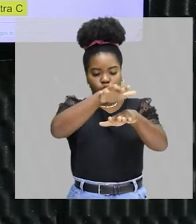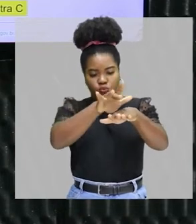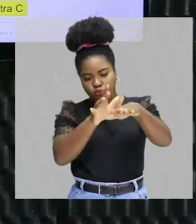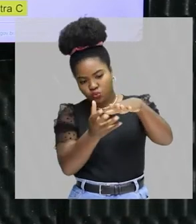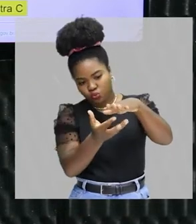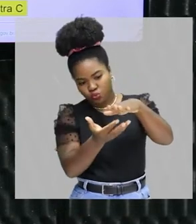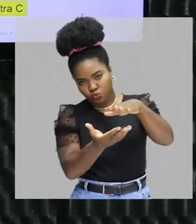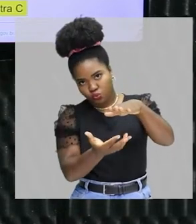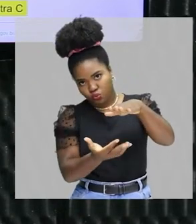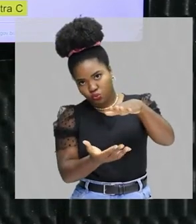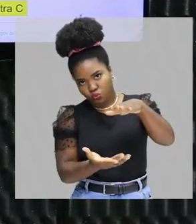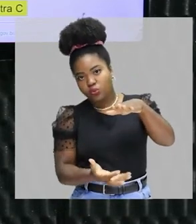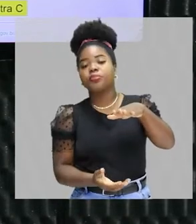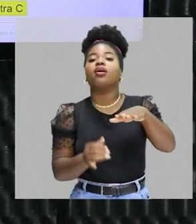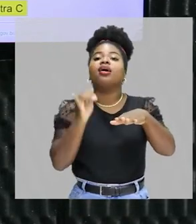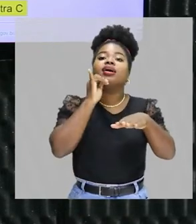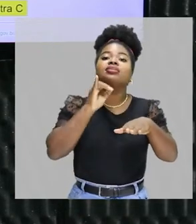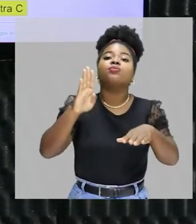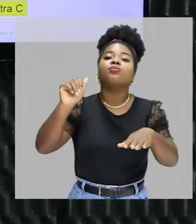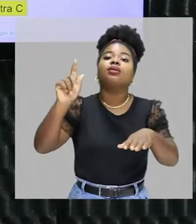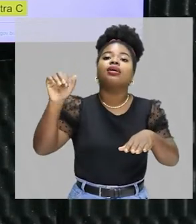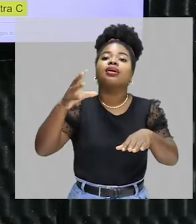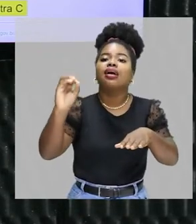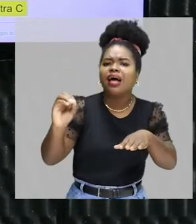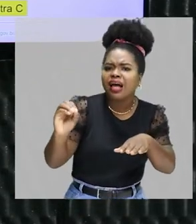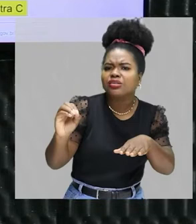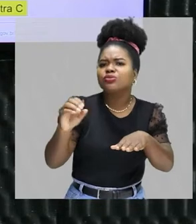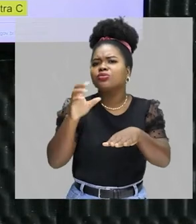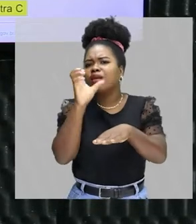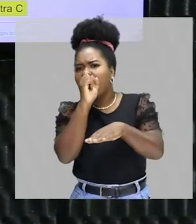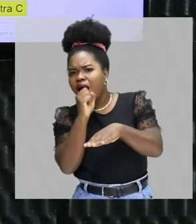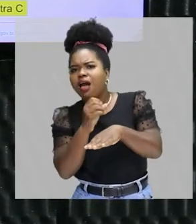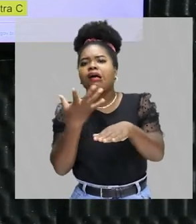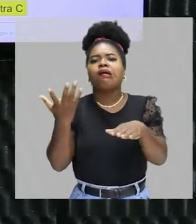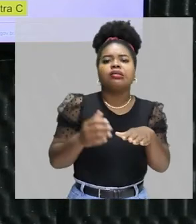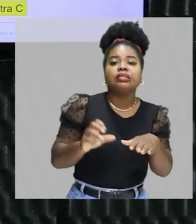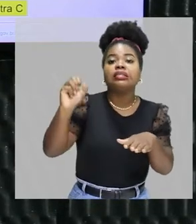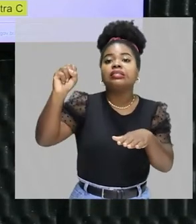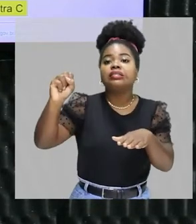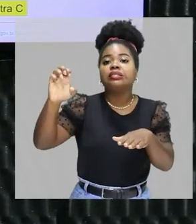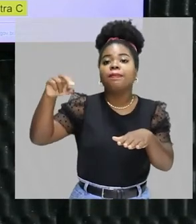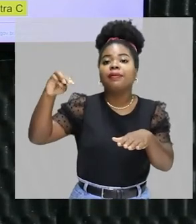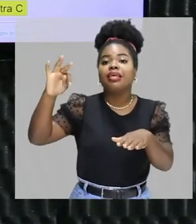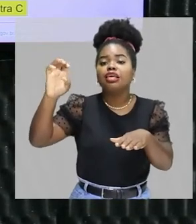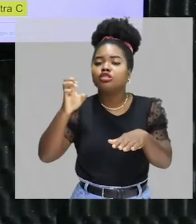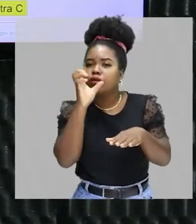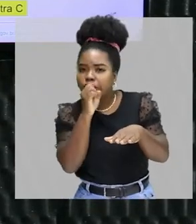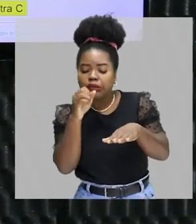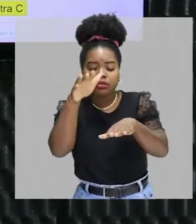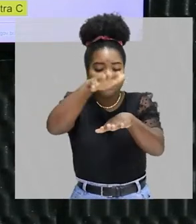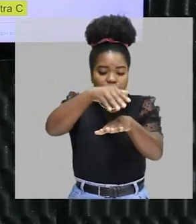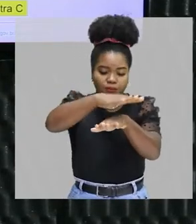o bagaço da laranja, sementes, isso vai ficar retido no pano. Vai passar